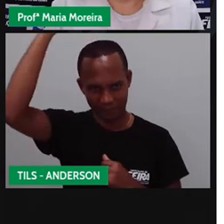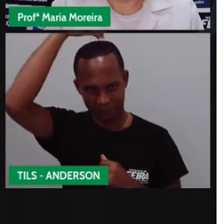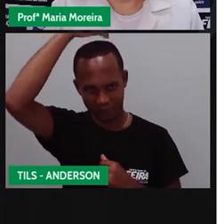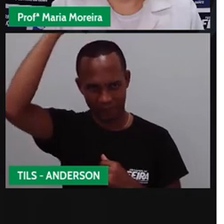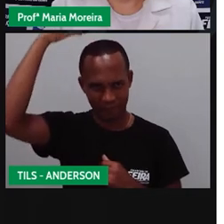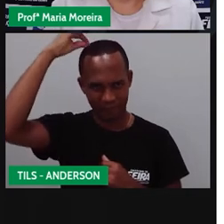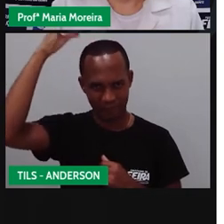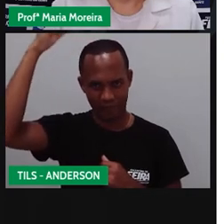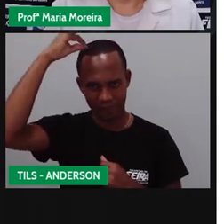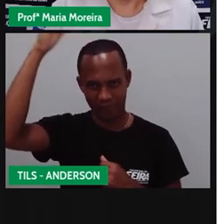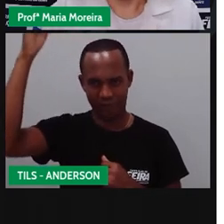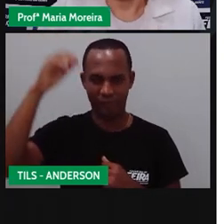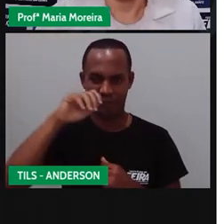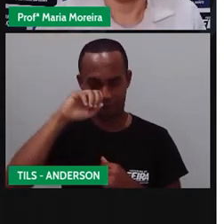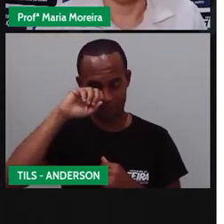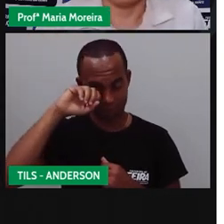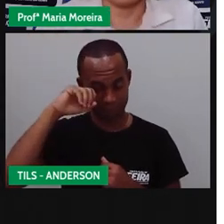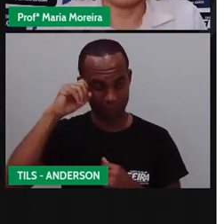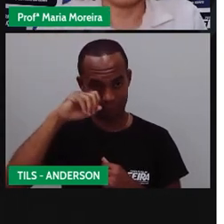Cebolinha.